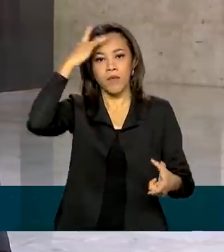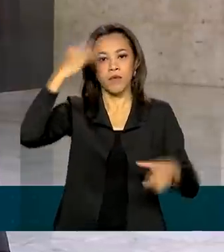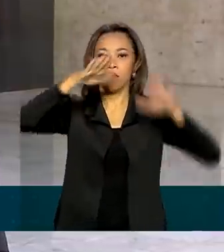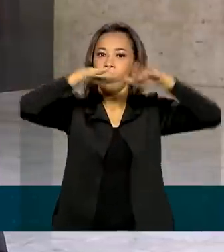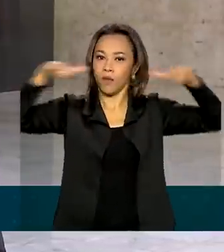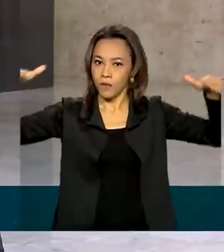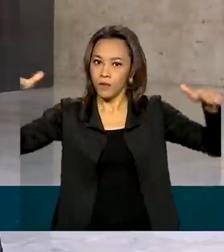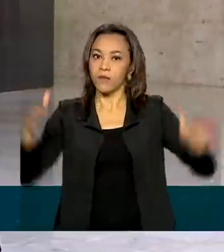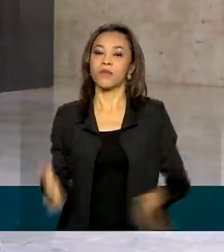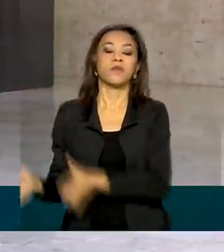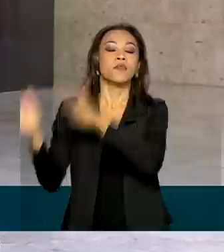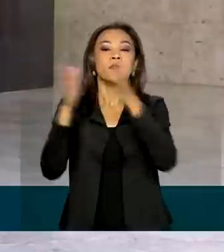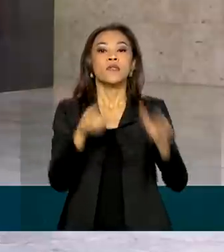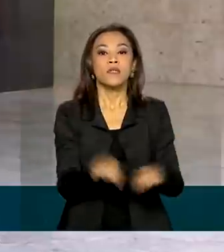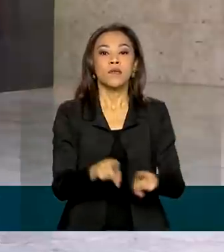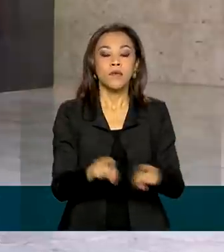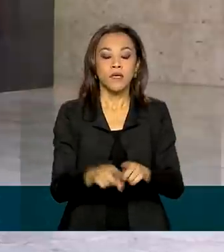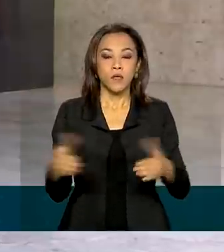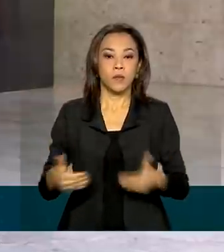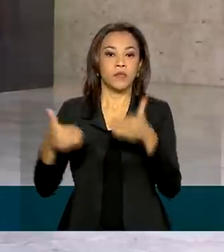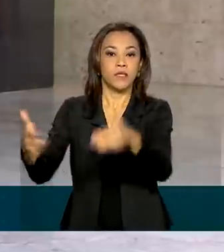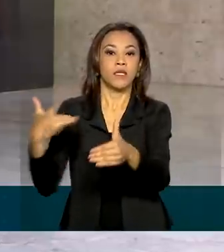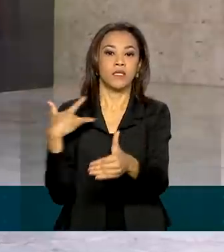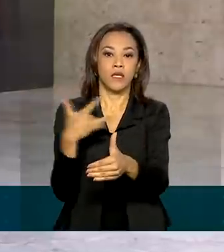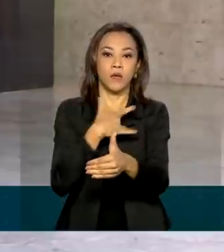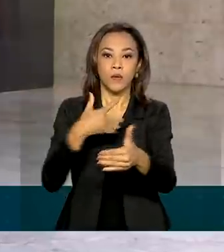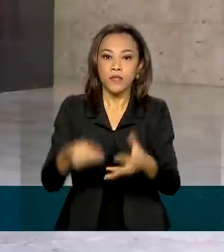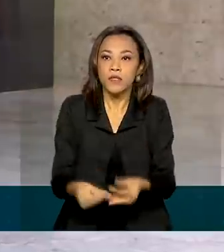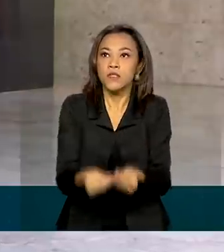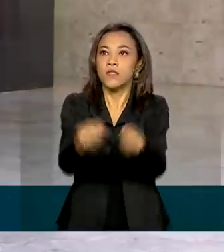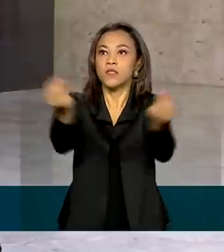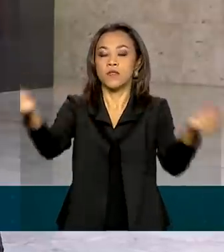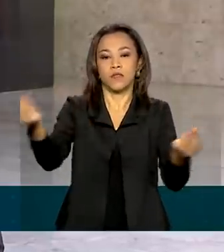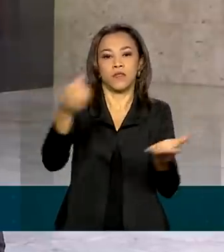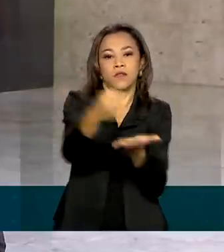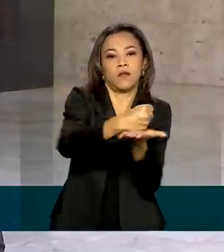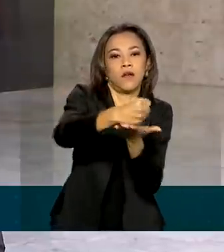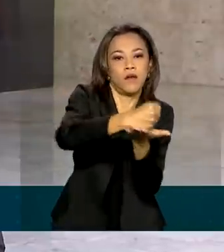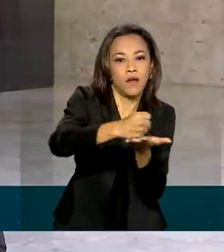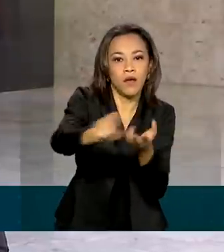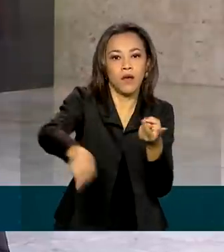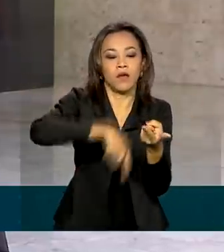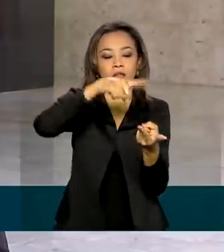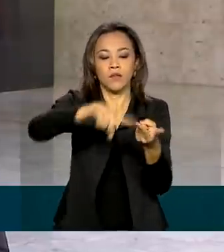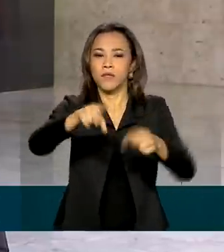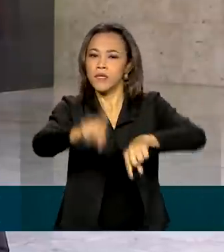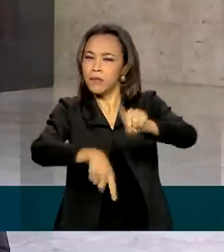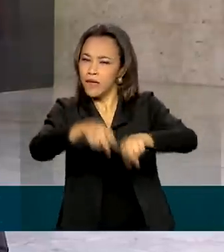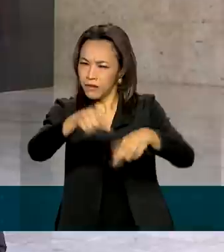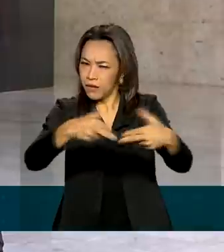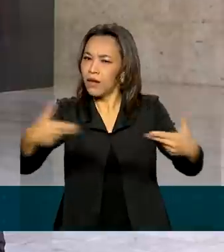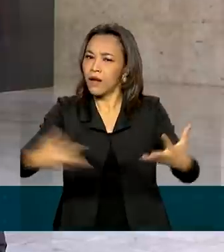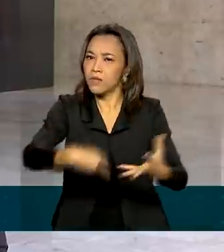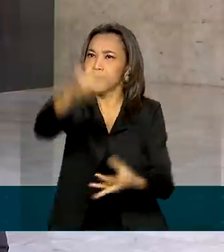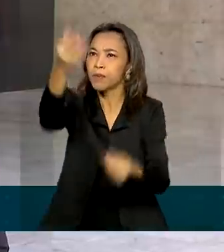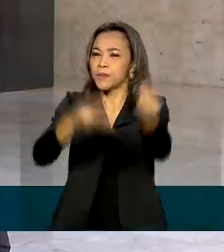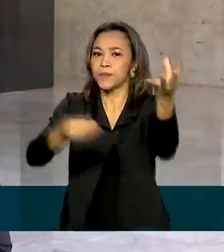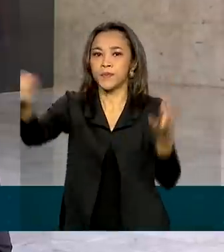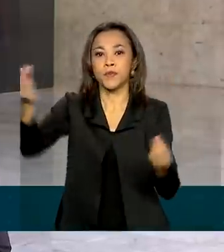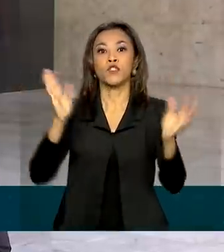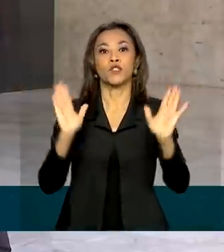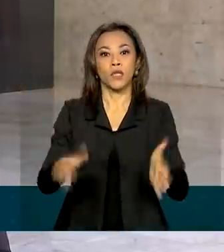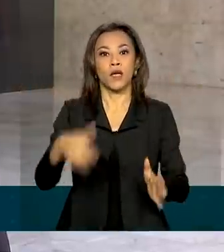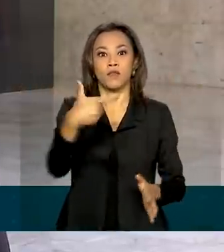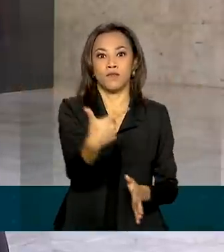hospitalares, o Ministério também entrega remédios e equipamentos. O governo já destinou aos 26 estados